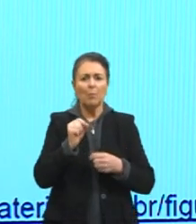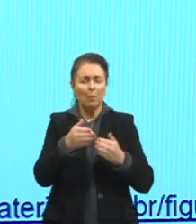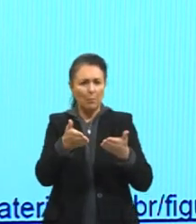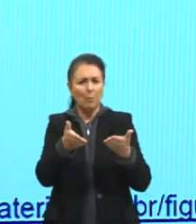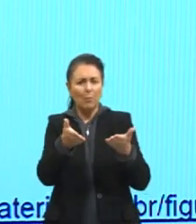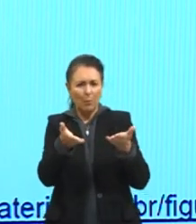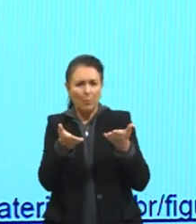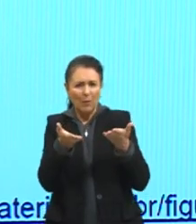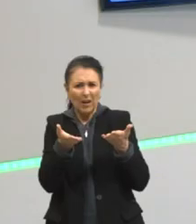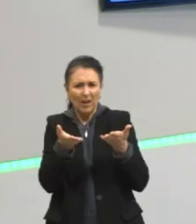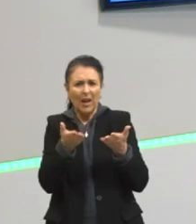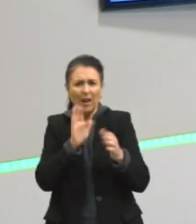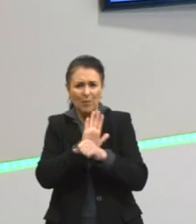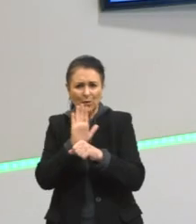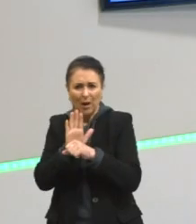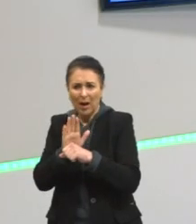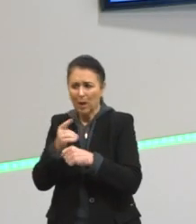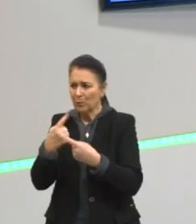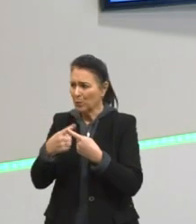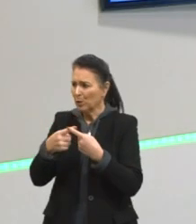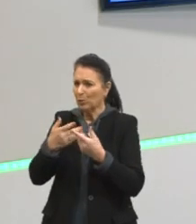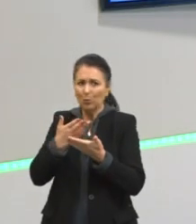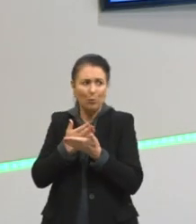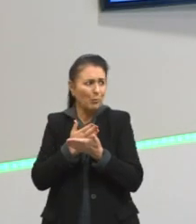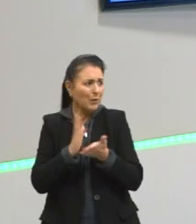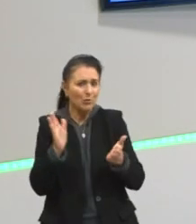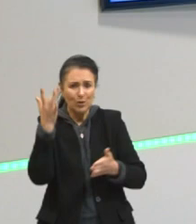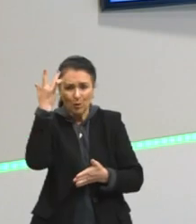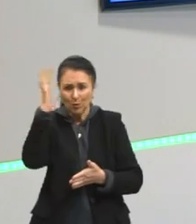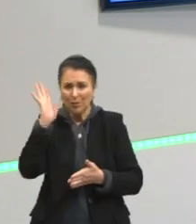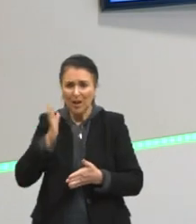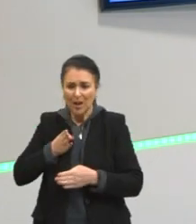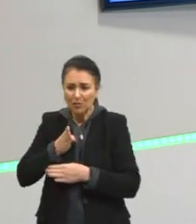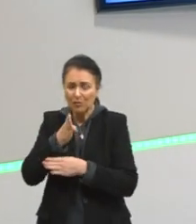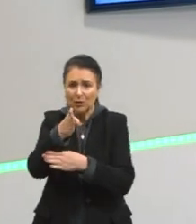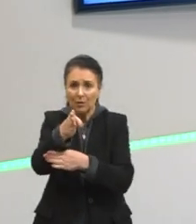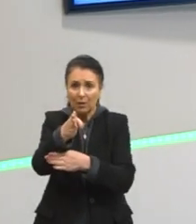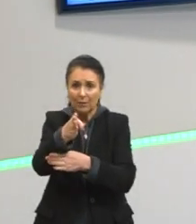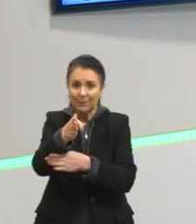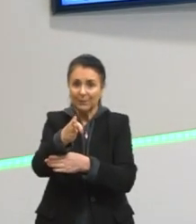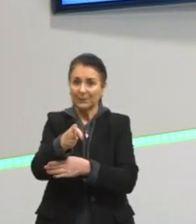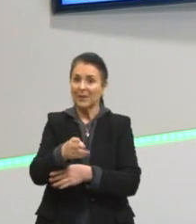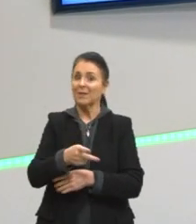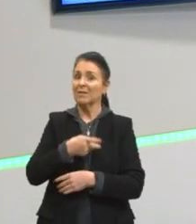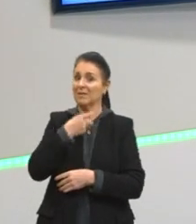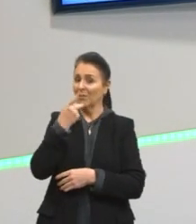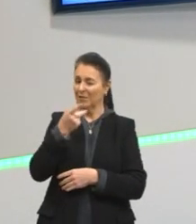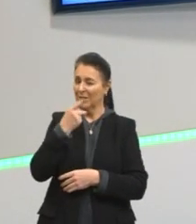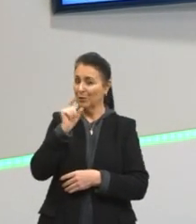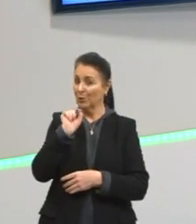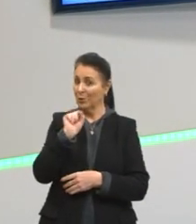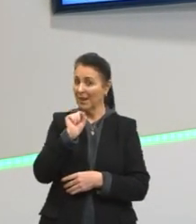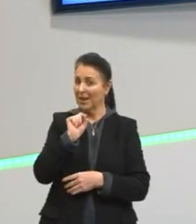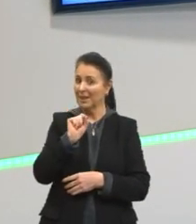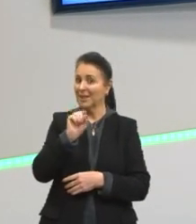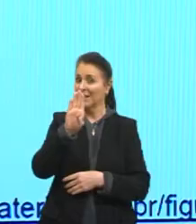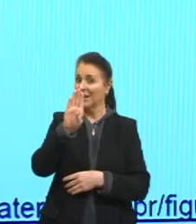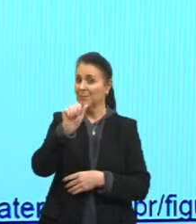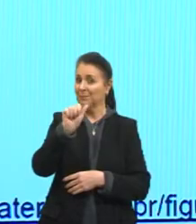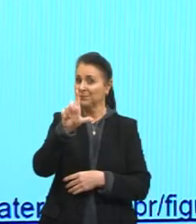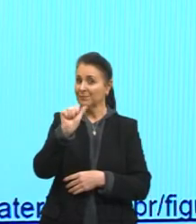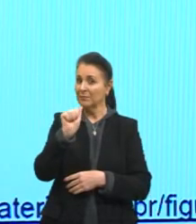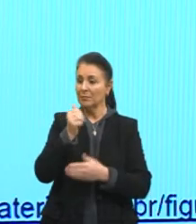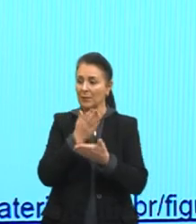perdida, né? E a gente sabe que ali a gente está falando sobre bala perdida. Que na verdade não